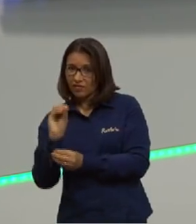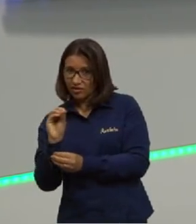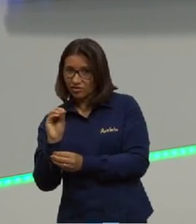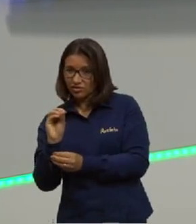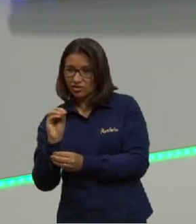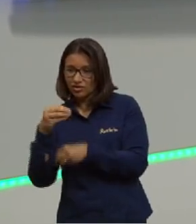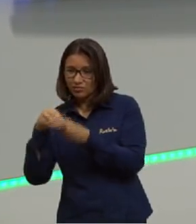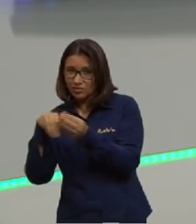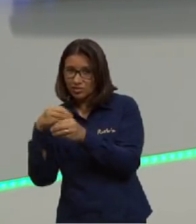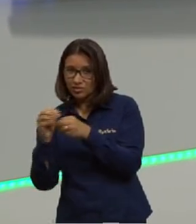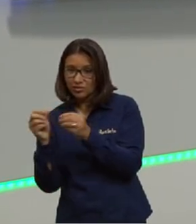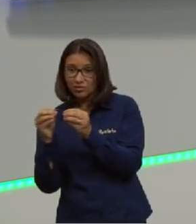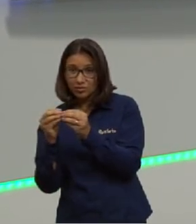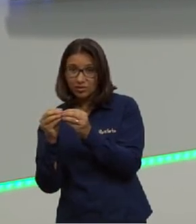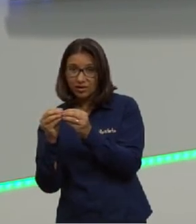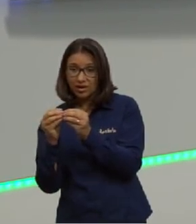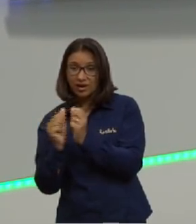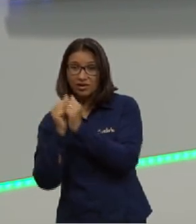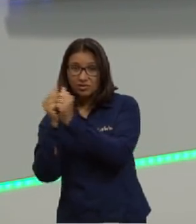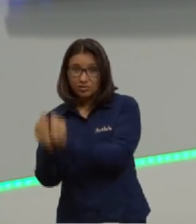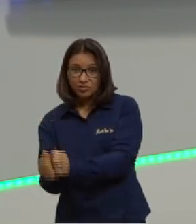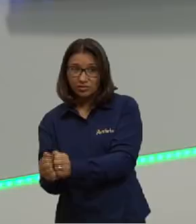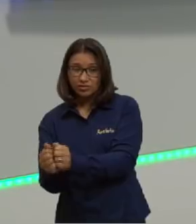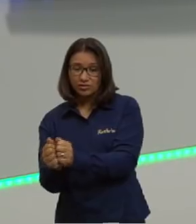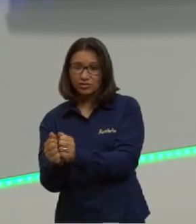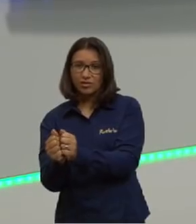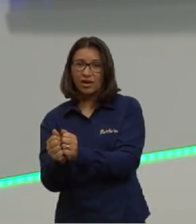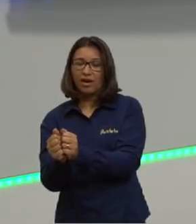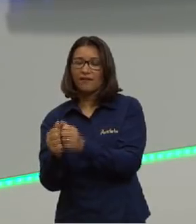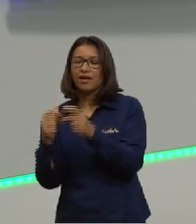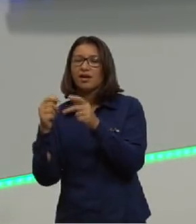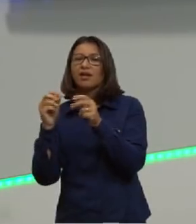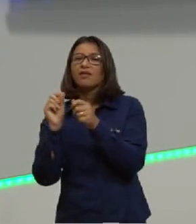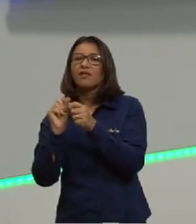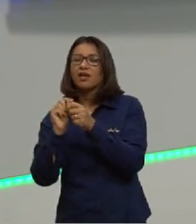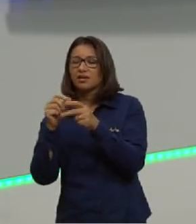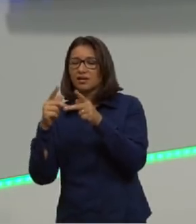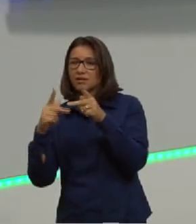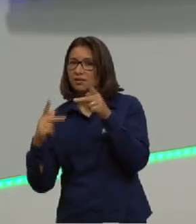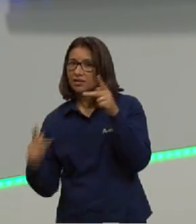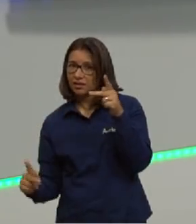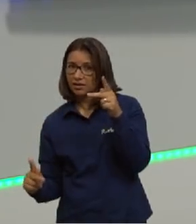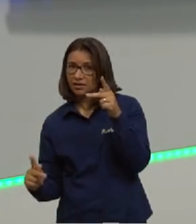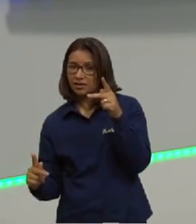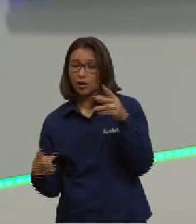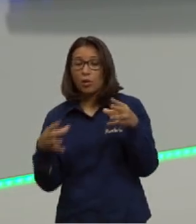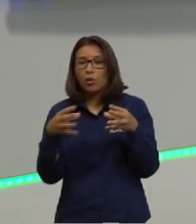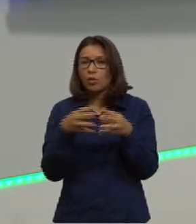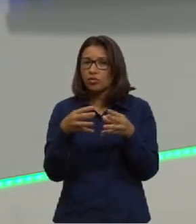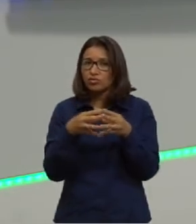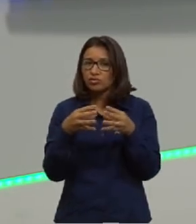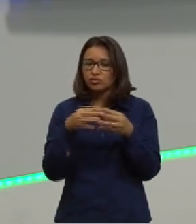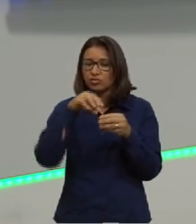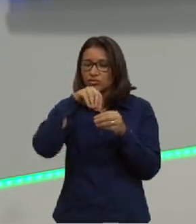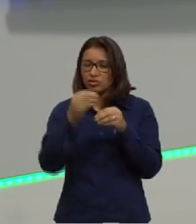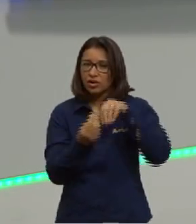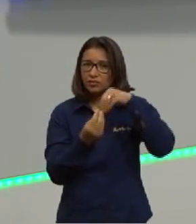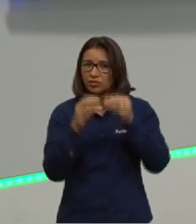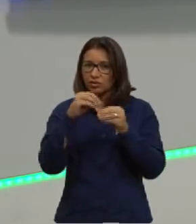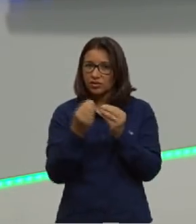o quê? As proteínas, né? Então, conjuntos de aminoácidos formam